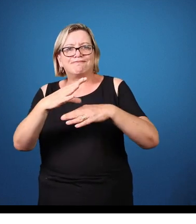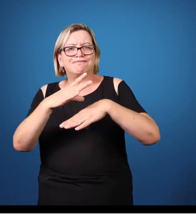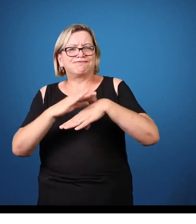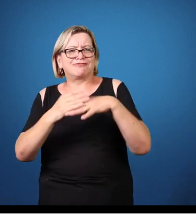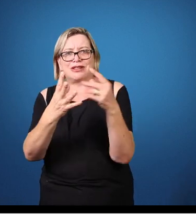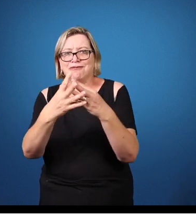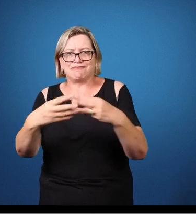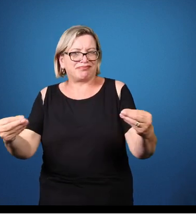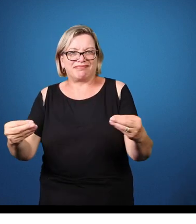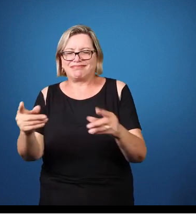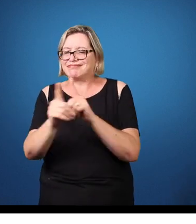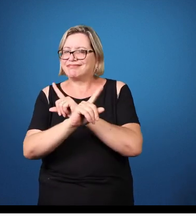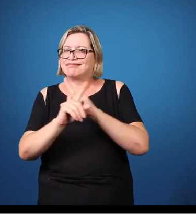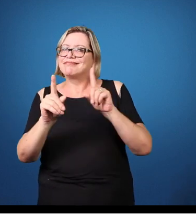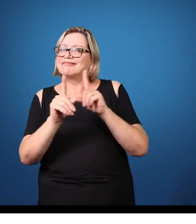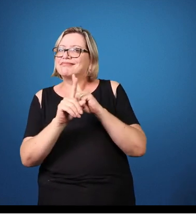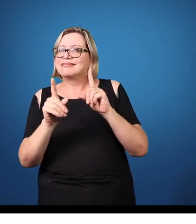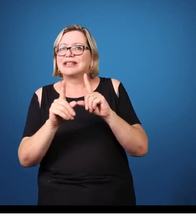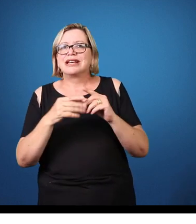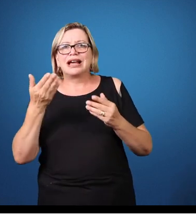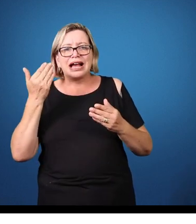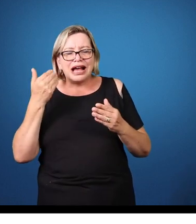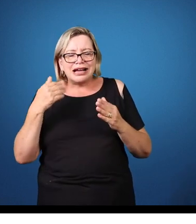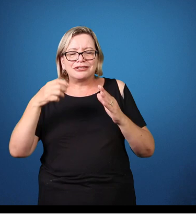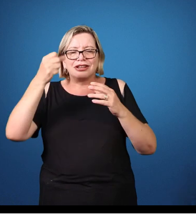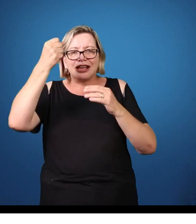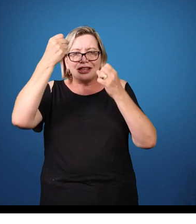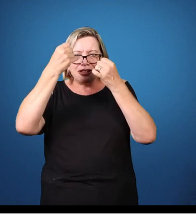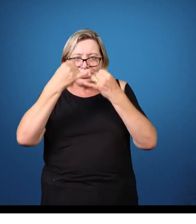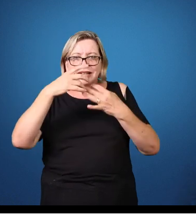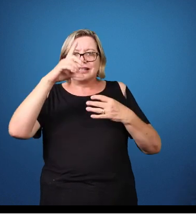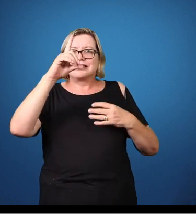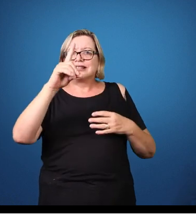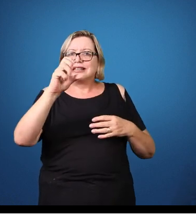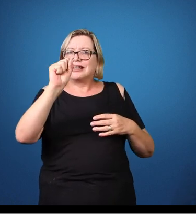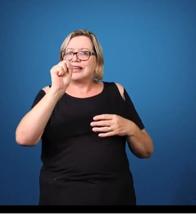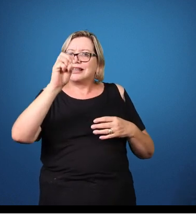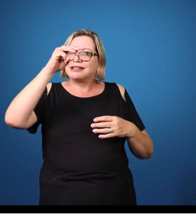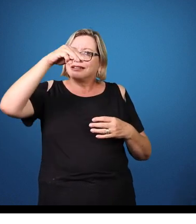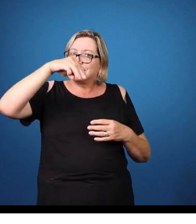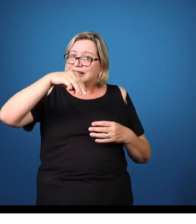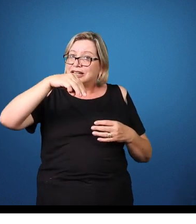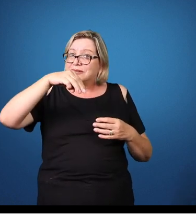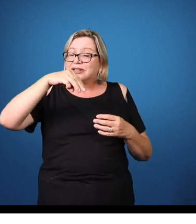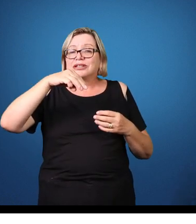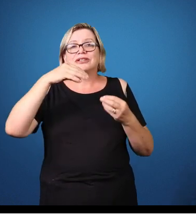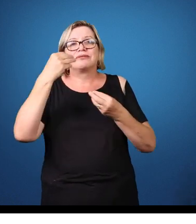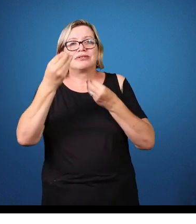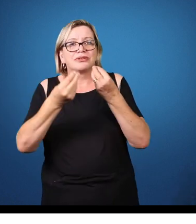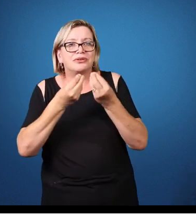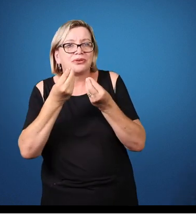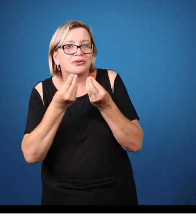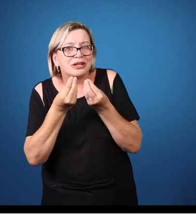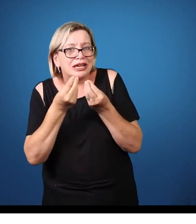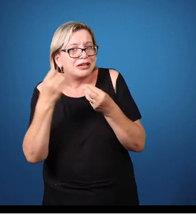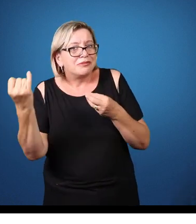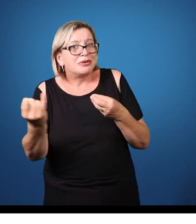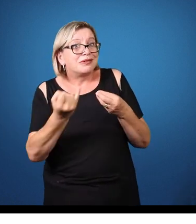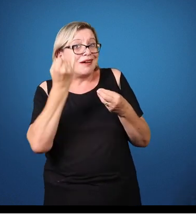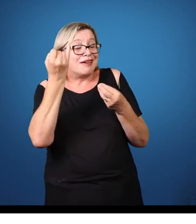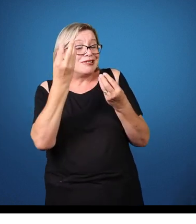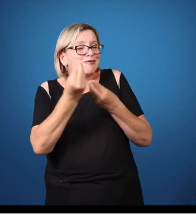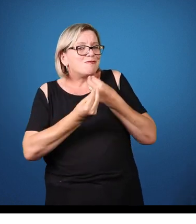como o manual faz diferença como ele é manuseado, né? E alguém inexperiente que vá